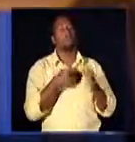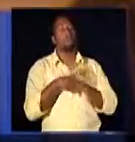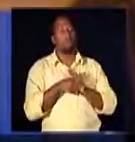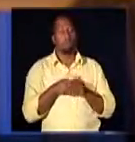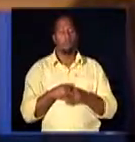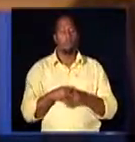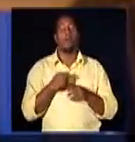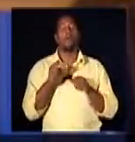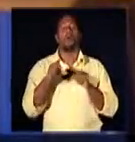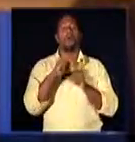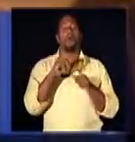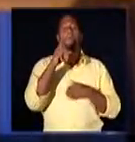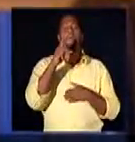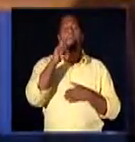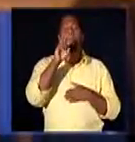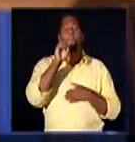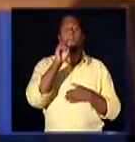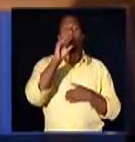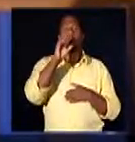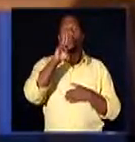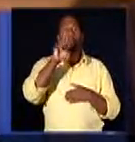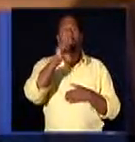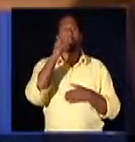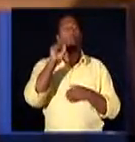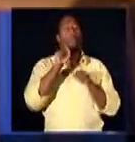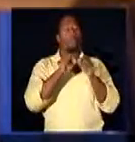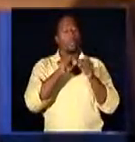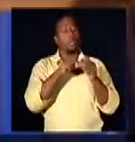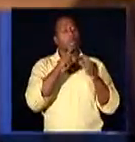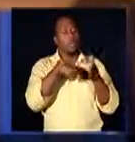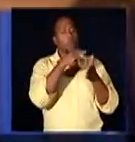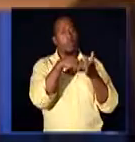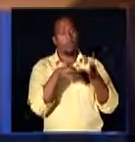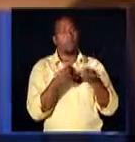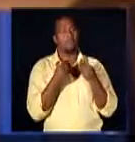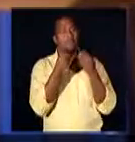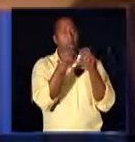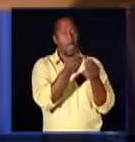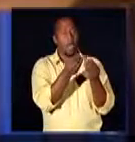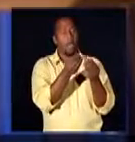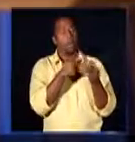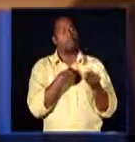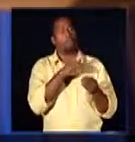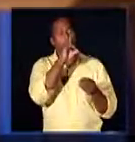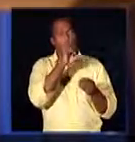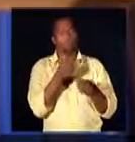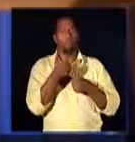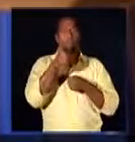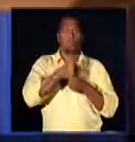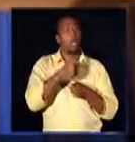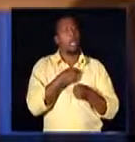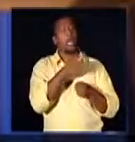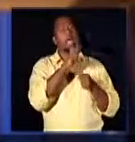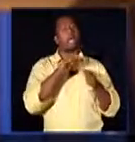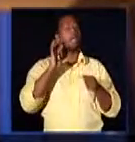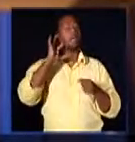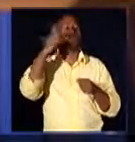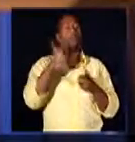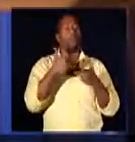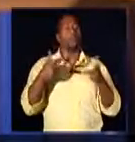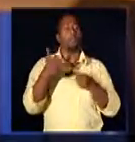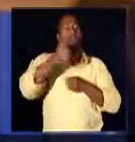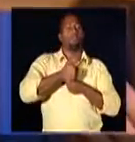fundamentos do que ele está pedindo. E o que ele está pedindo? Então, é o primeiro momento, né? Na petição inicial em que